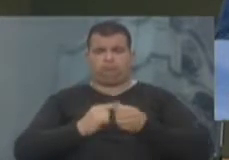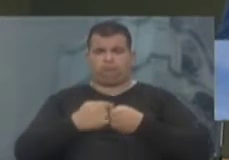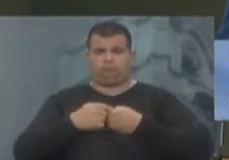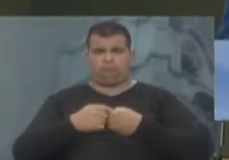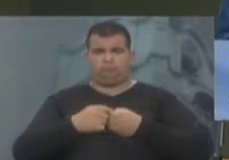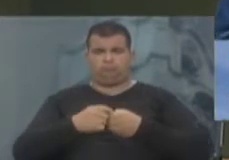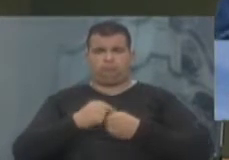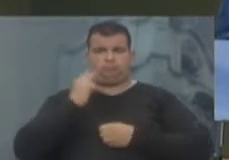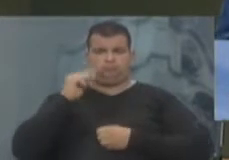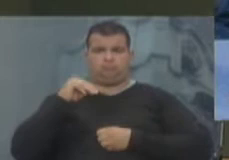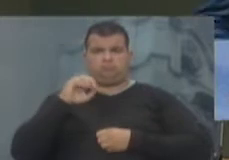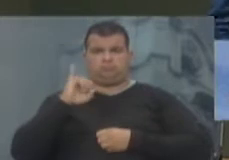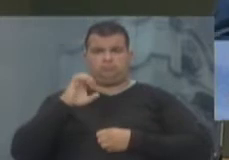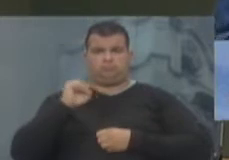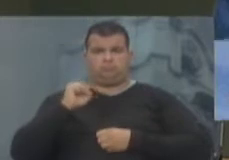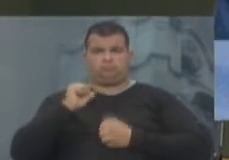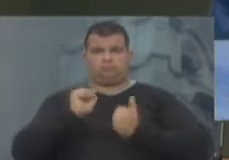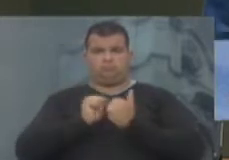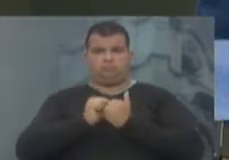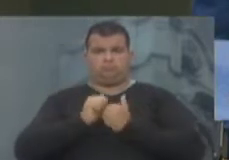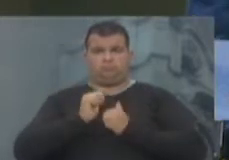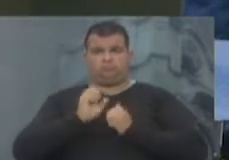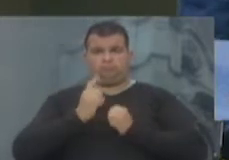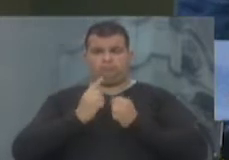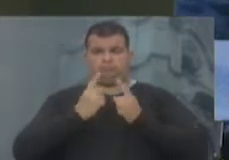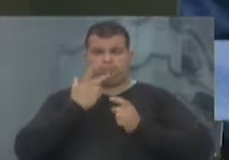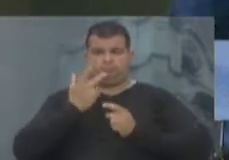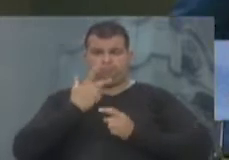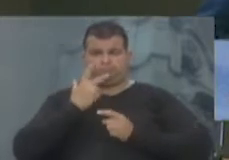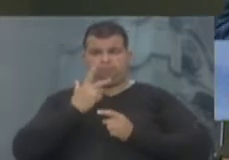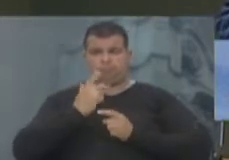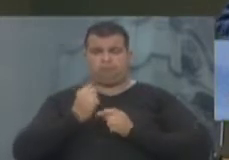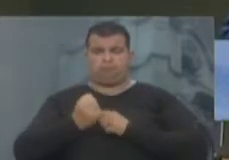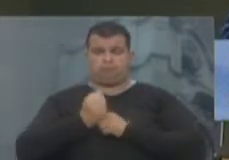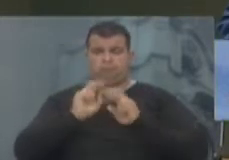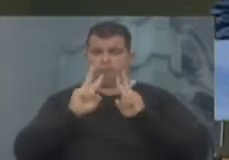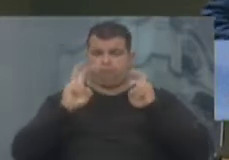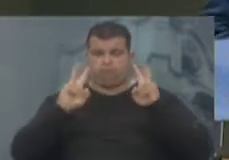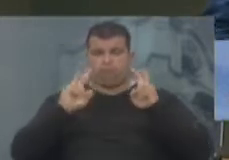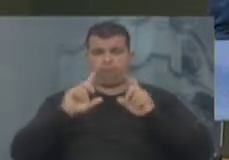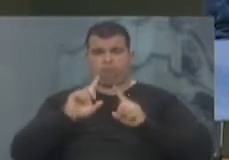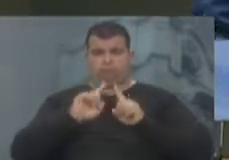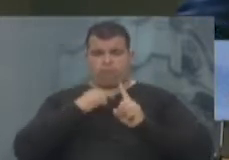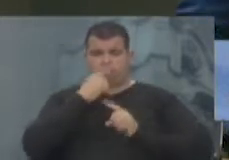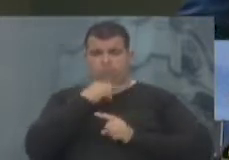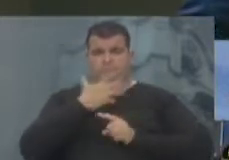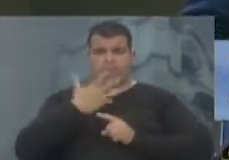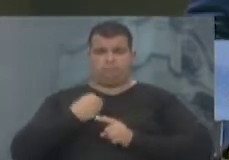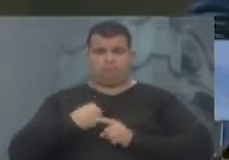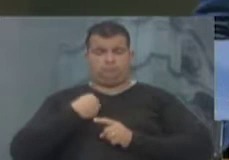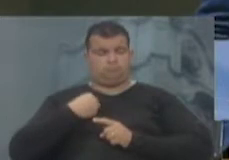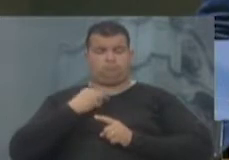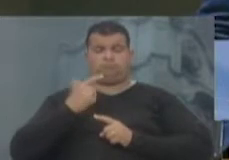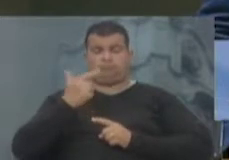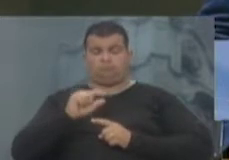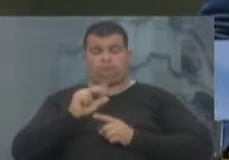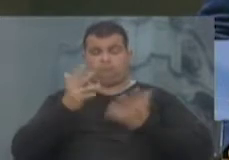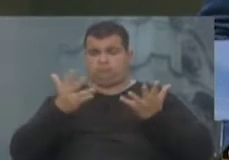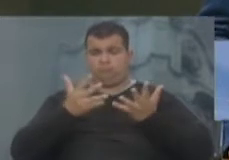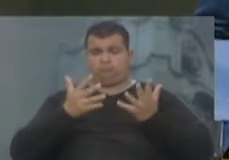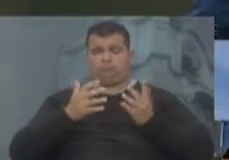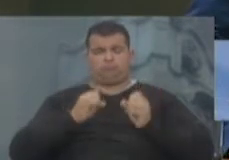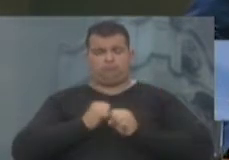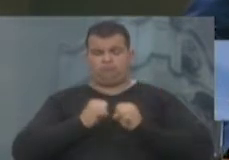vereador Moisés me acompanhou em algumas das falas nesse quesito. E eu acho que aqui nós estamos vendo, diante de nossos olhos, mais um grande